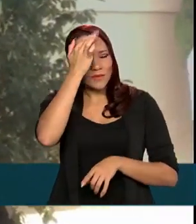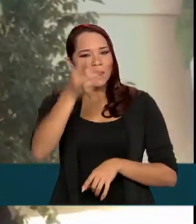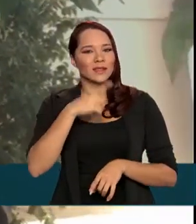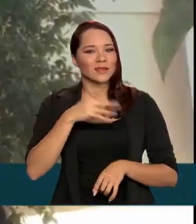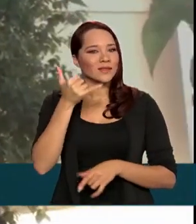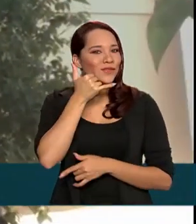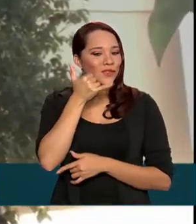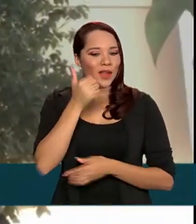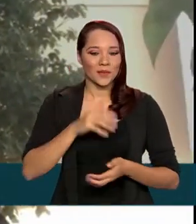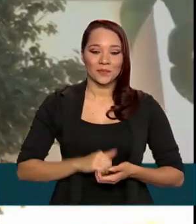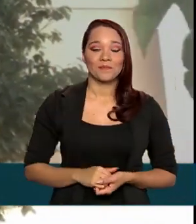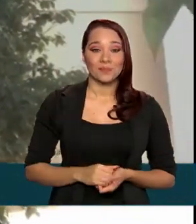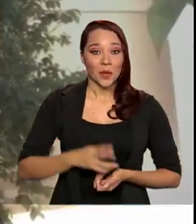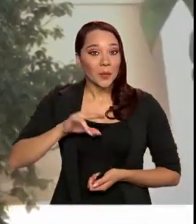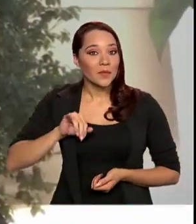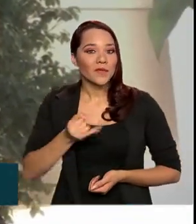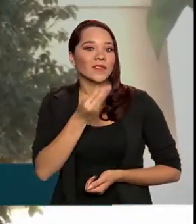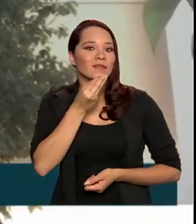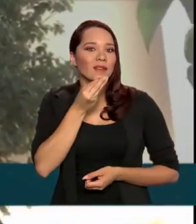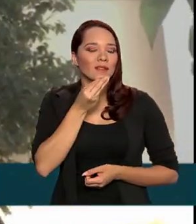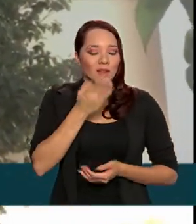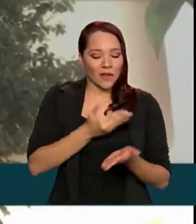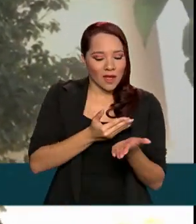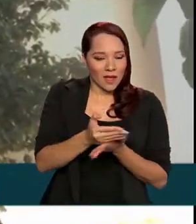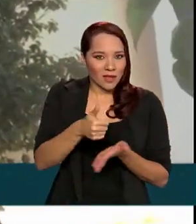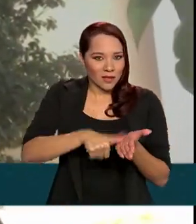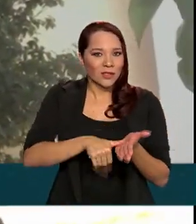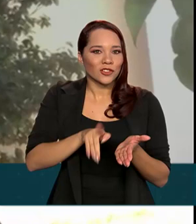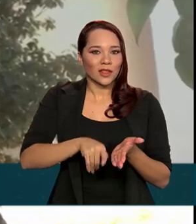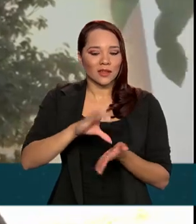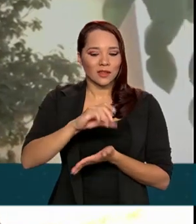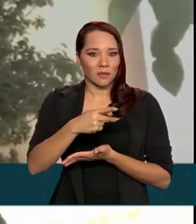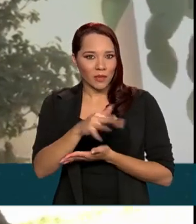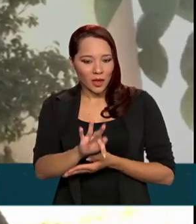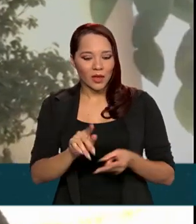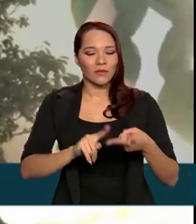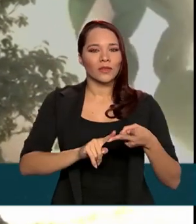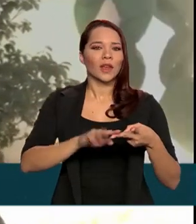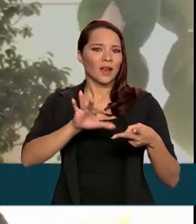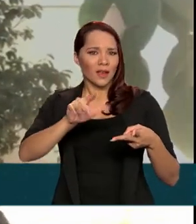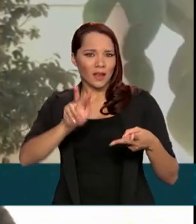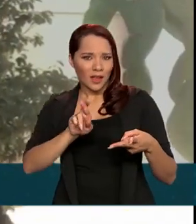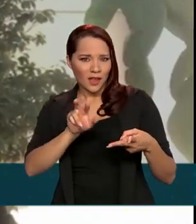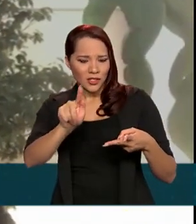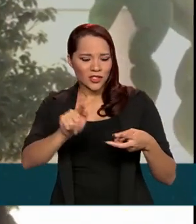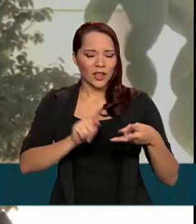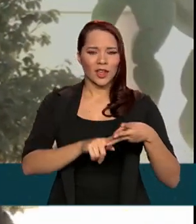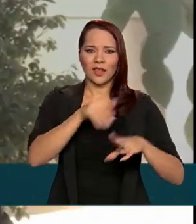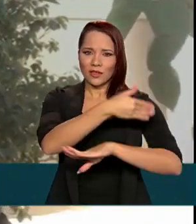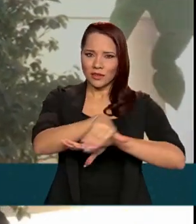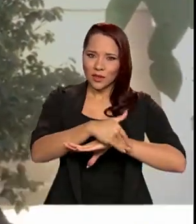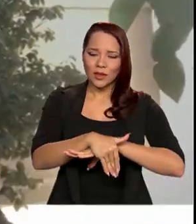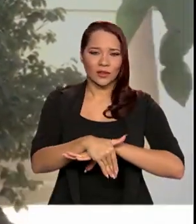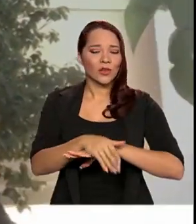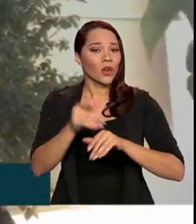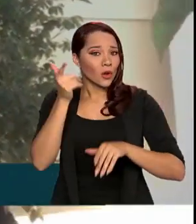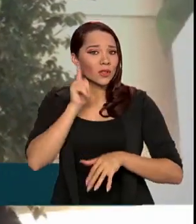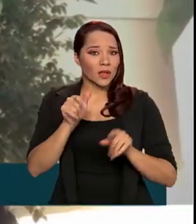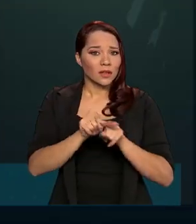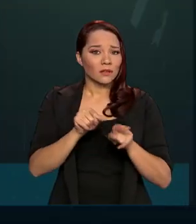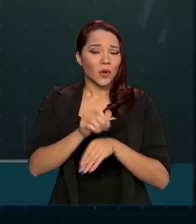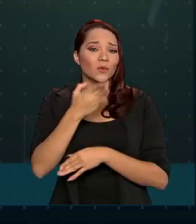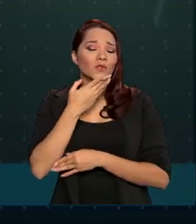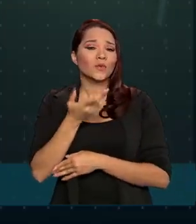celular. Uma das grandes vantagens é que no mesmo documento você já tem o CPF, você já tem o seu RG, seu endereço e pode ter até o seu tipo